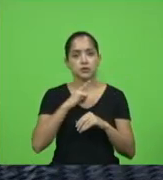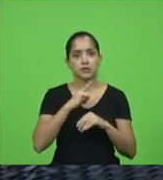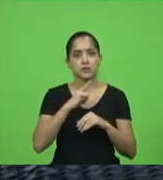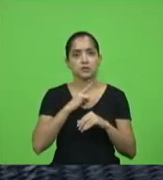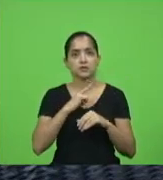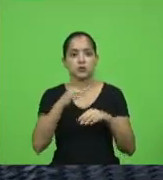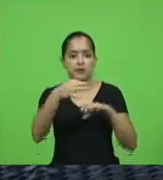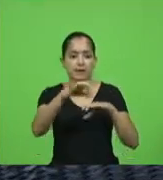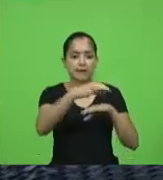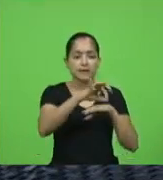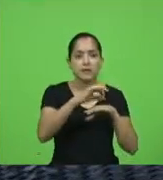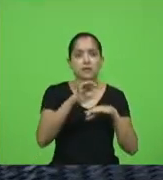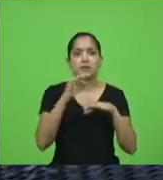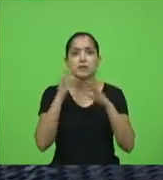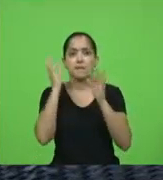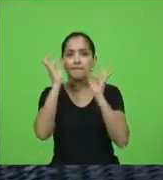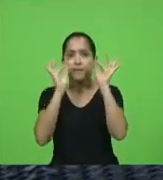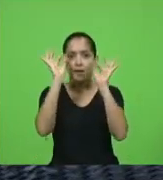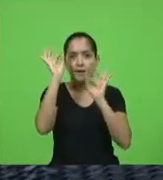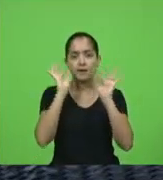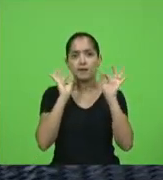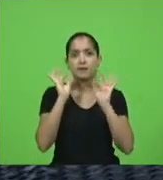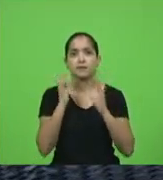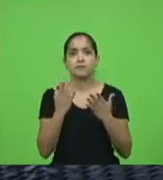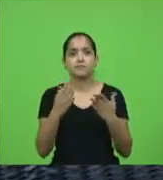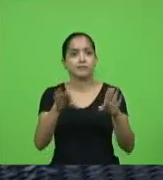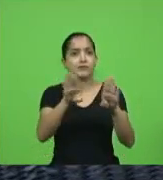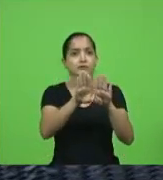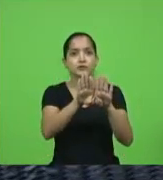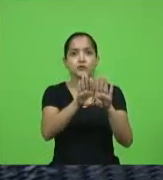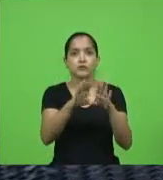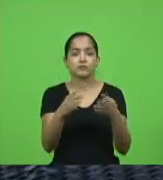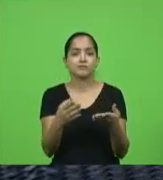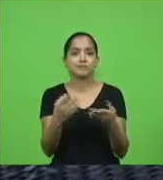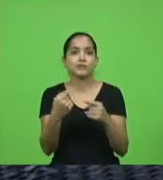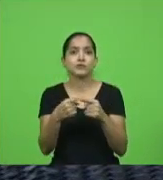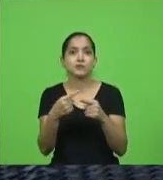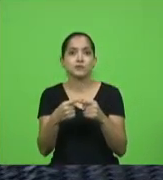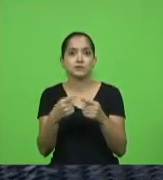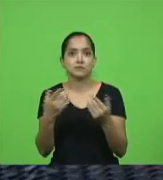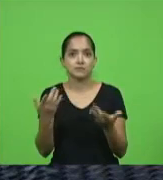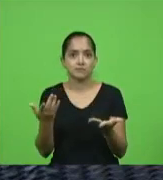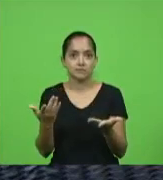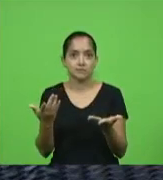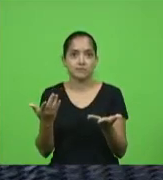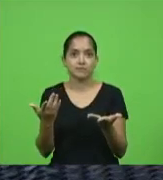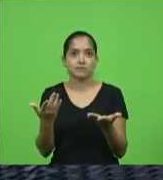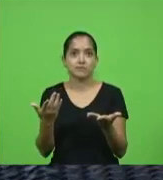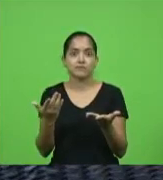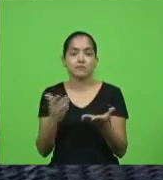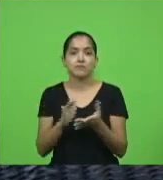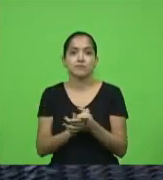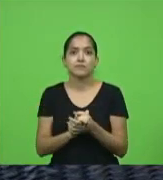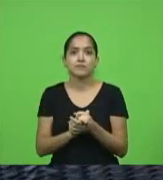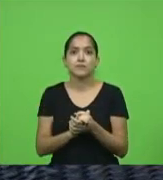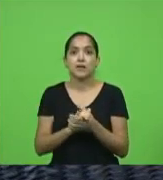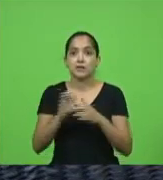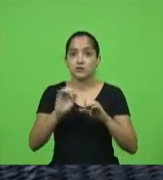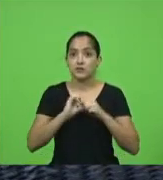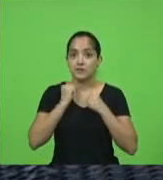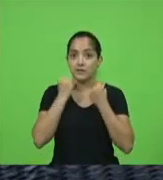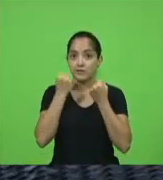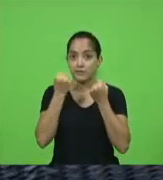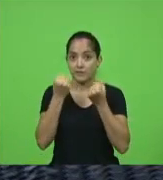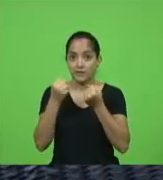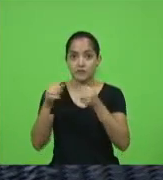unha da pele fechou a porta dela ali porque a gente vê pessoas defendendo um lockdown